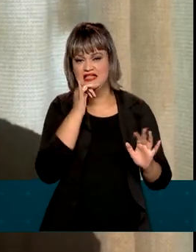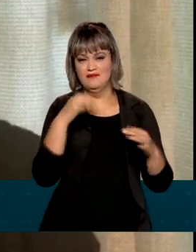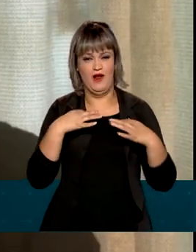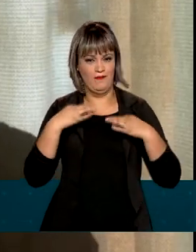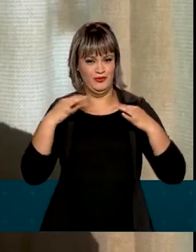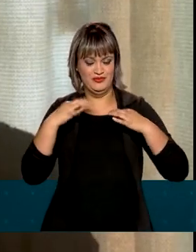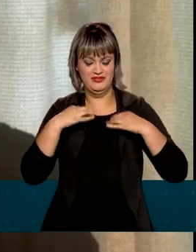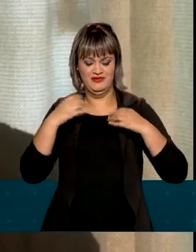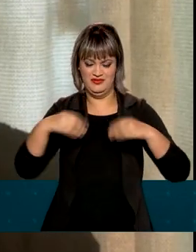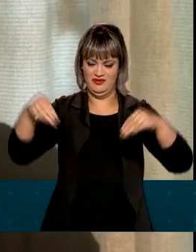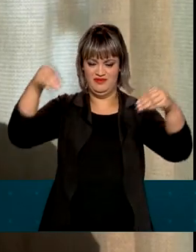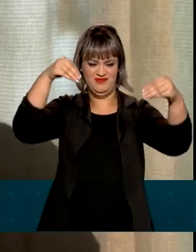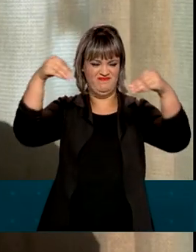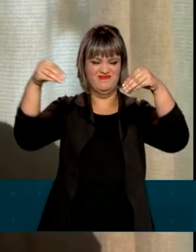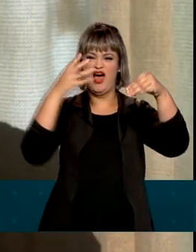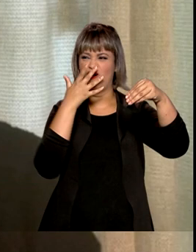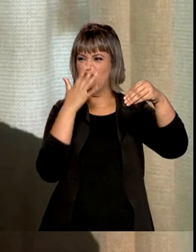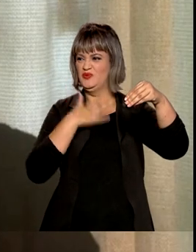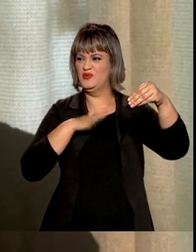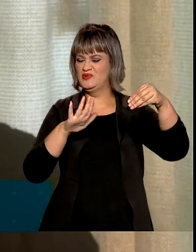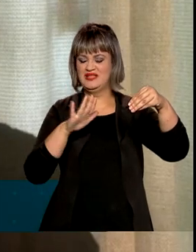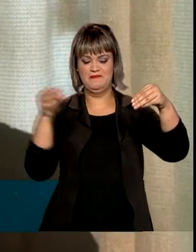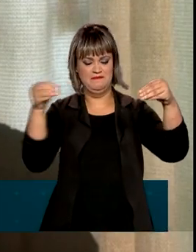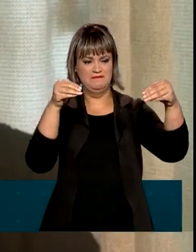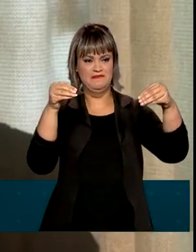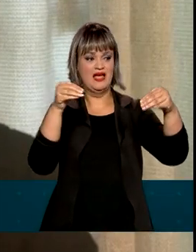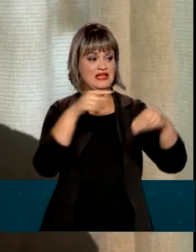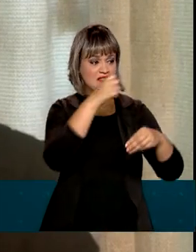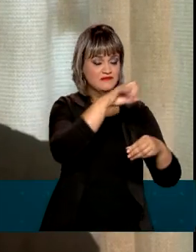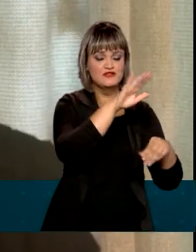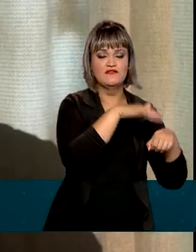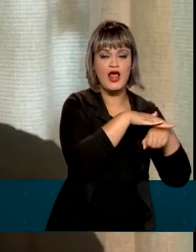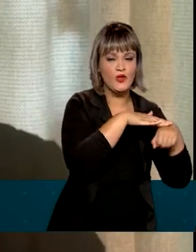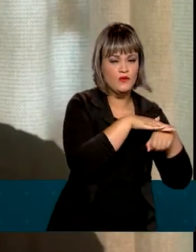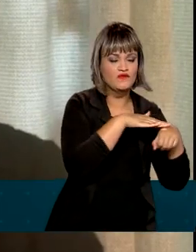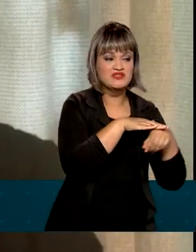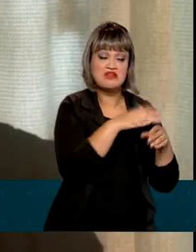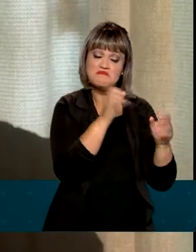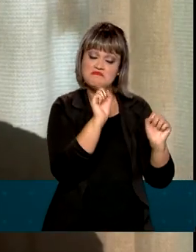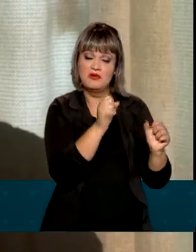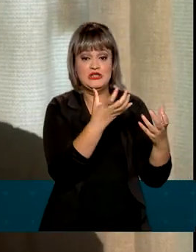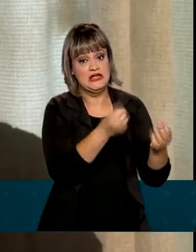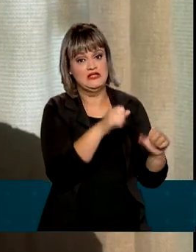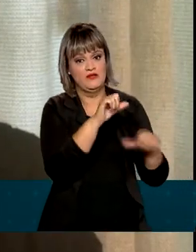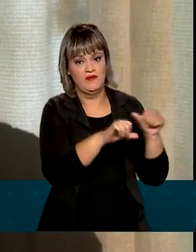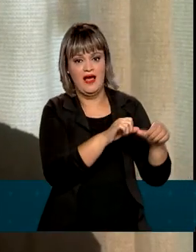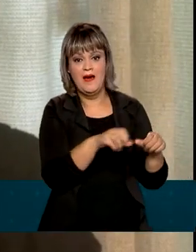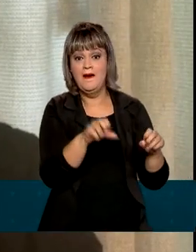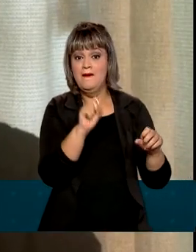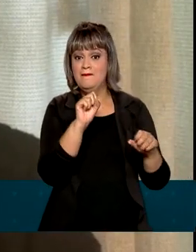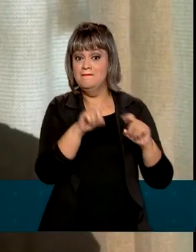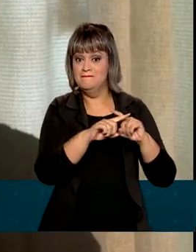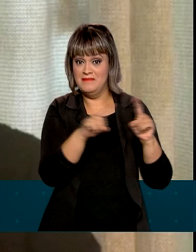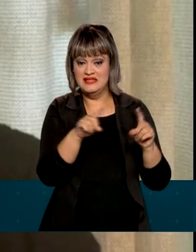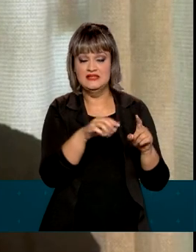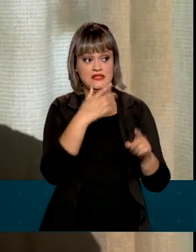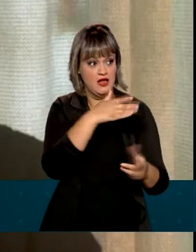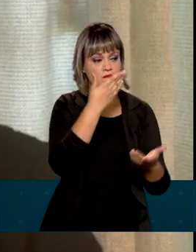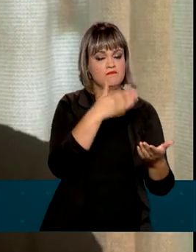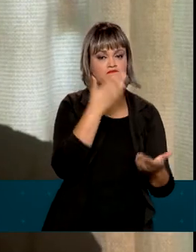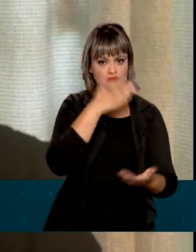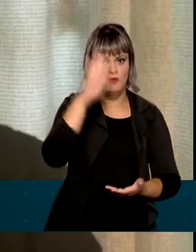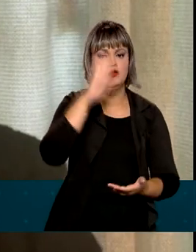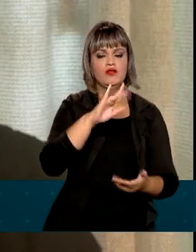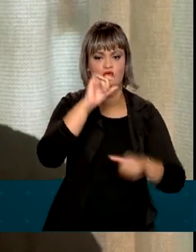que eventualmente não agradou a cor, normalmente uma boa conversa resolve. Entretanto, se o fornecedor prometeu a troca,